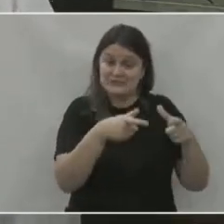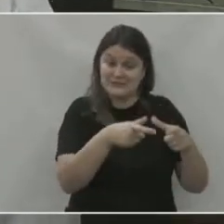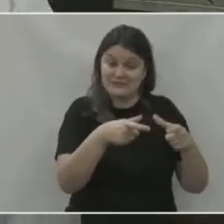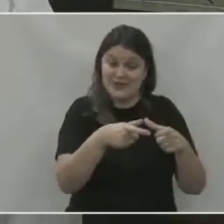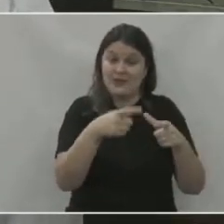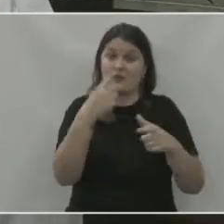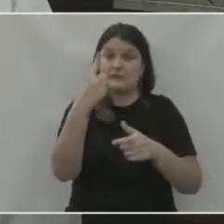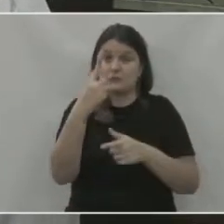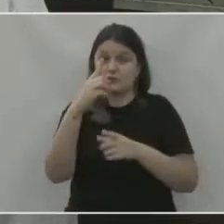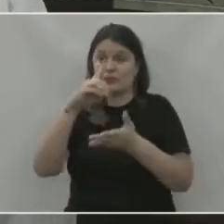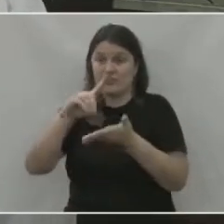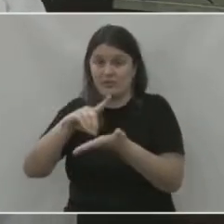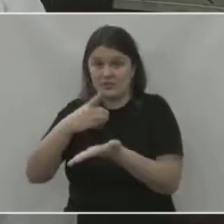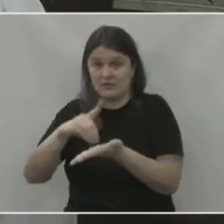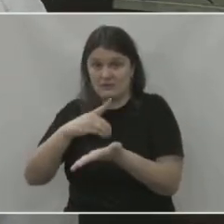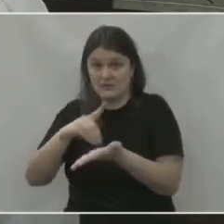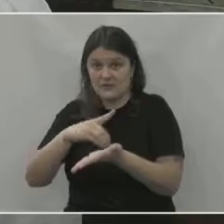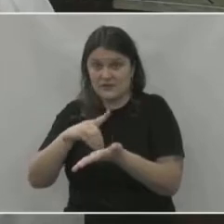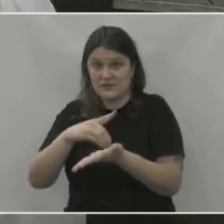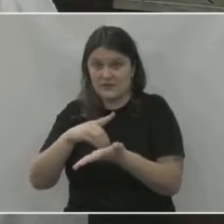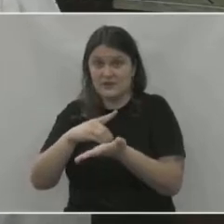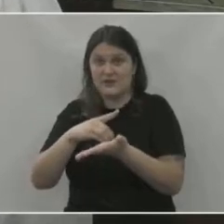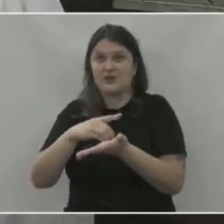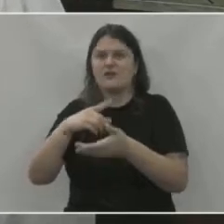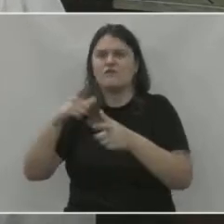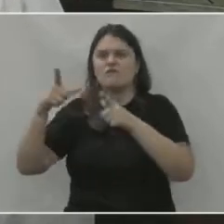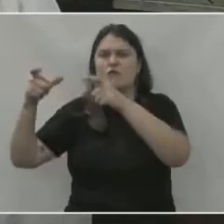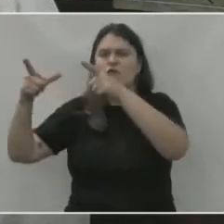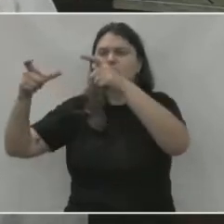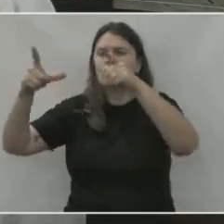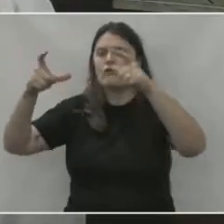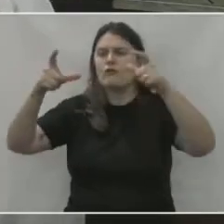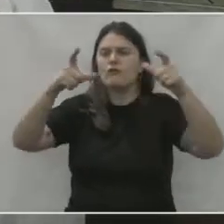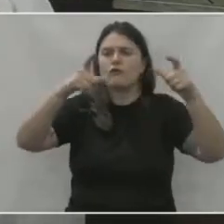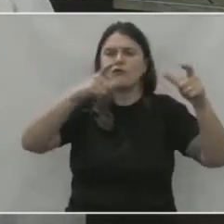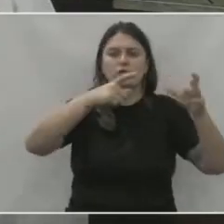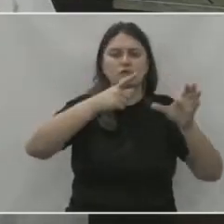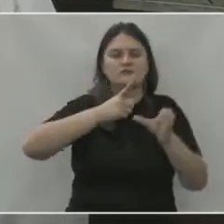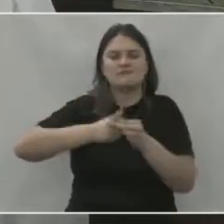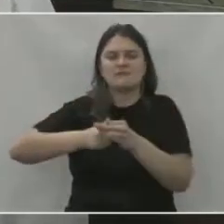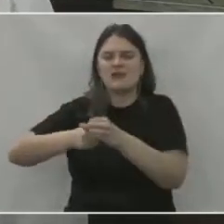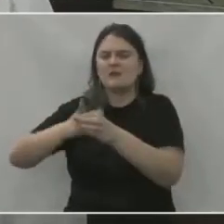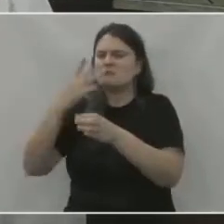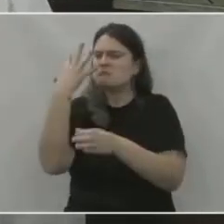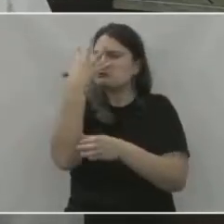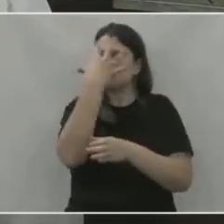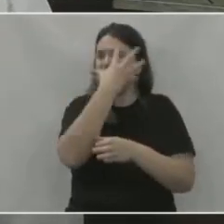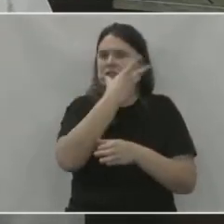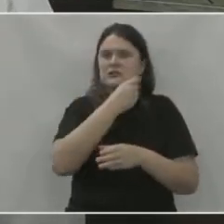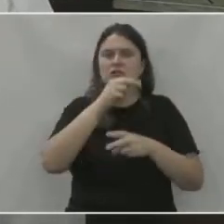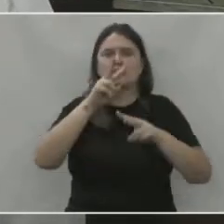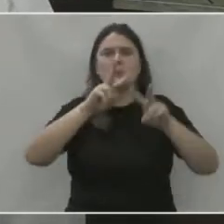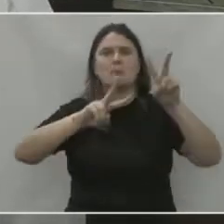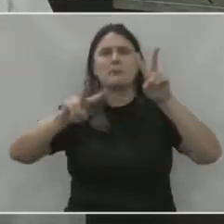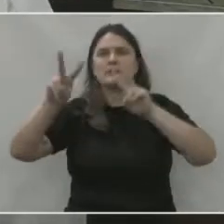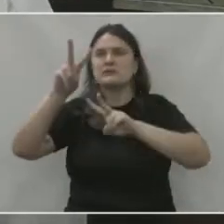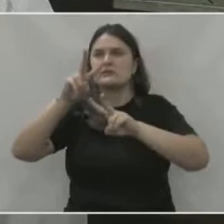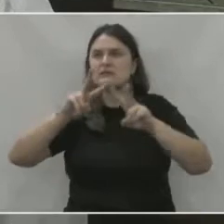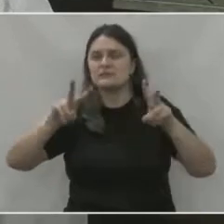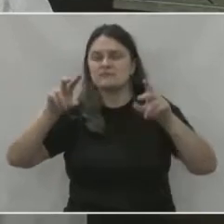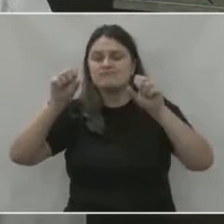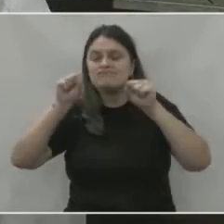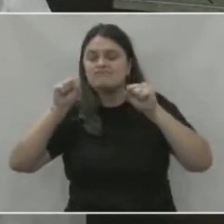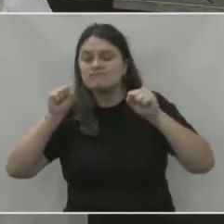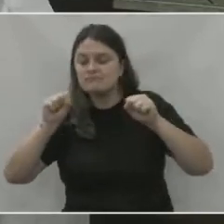DVD, um DVD tirado, inclusive com drone. É muito bonito, visto a nossa cidade, da parte de cima.